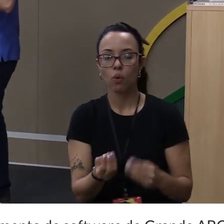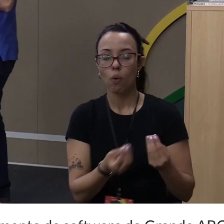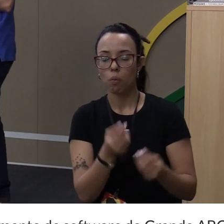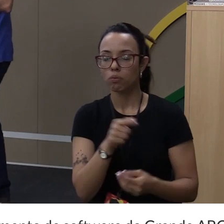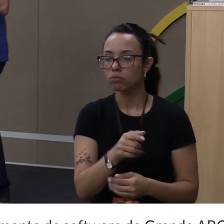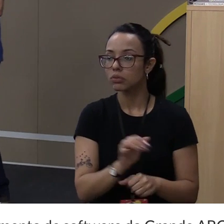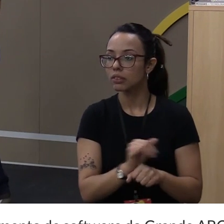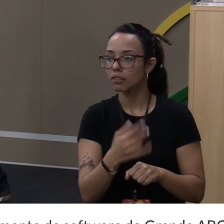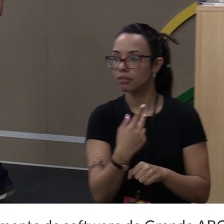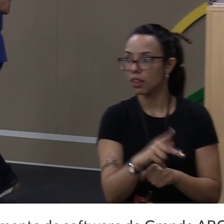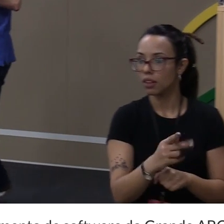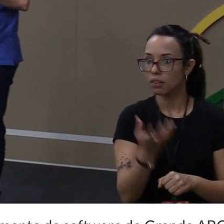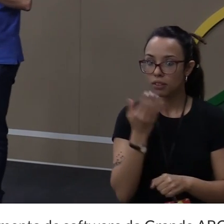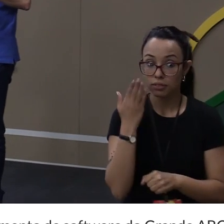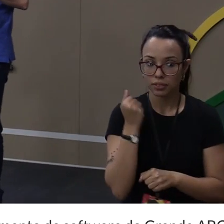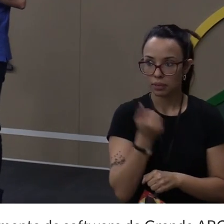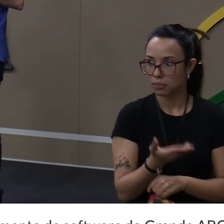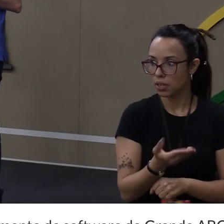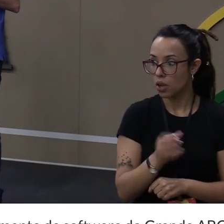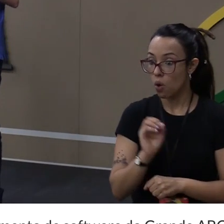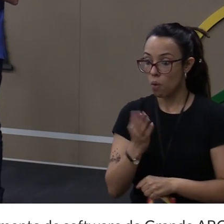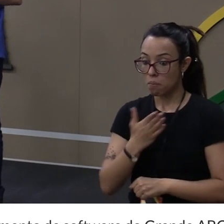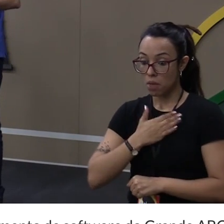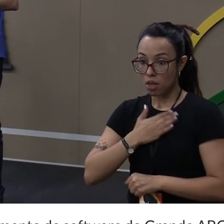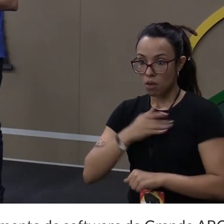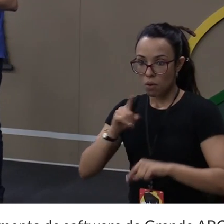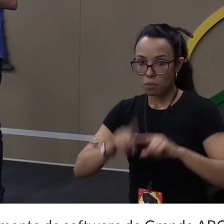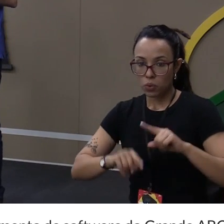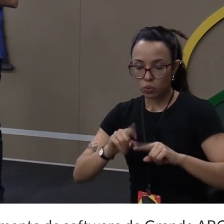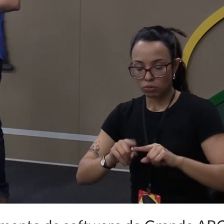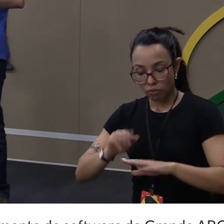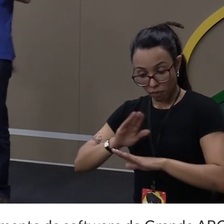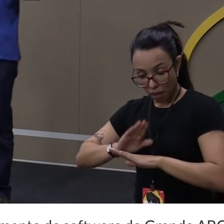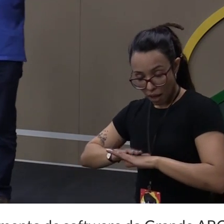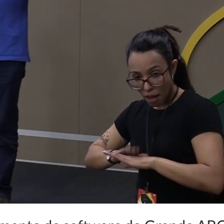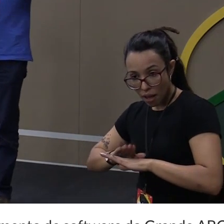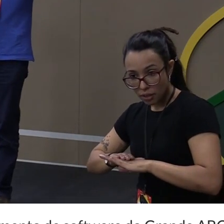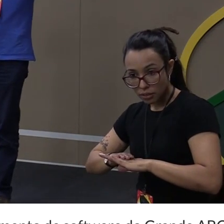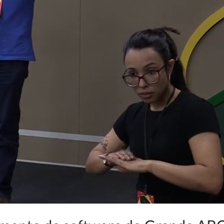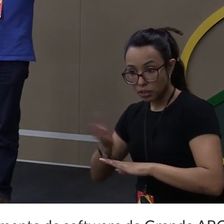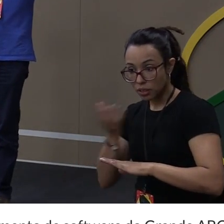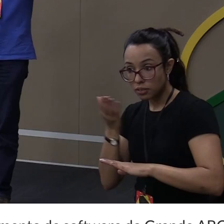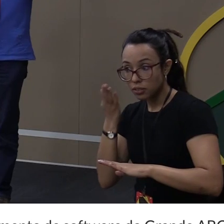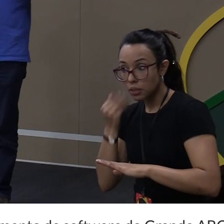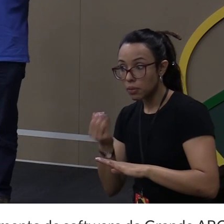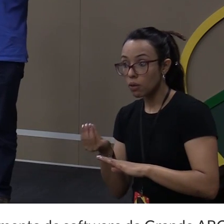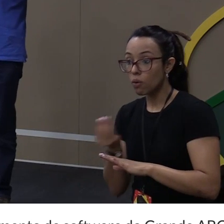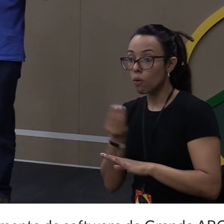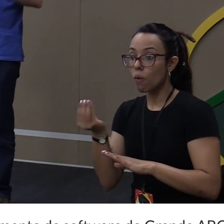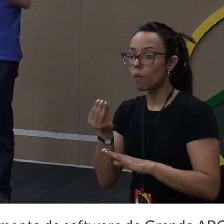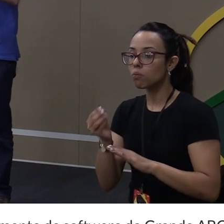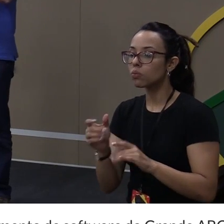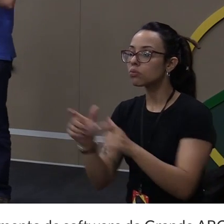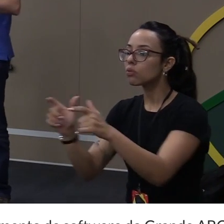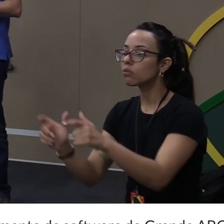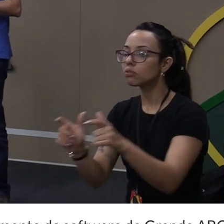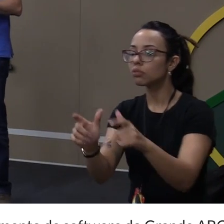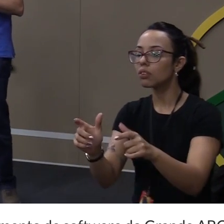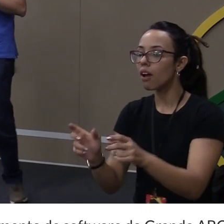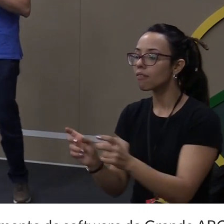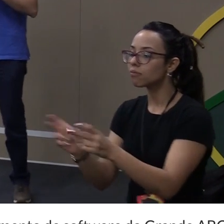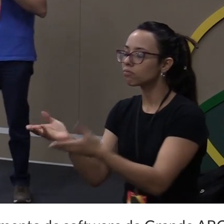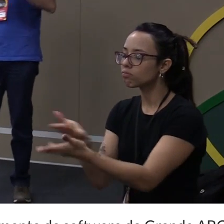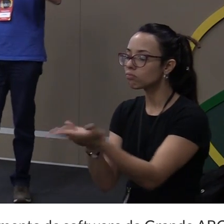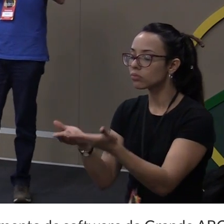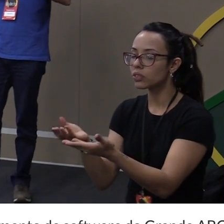ou o meu produto, por exemplo. Eu faço o meu produto e eu quero saber como os pontos de venda estão tratando esse